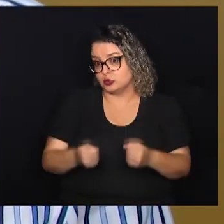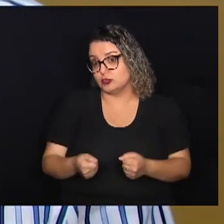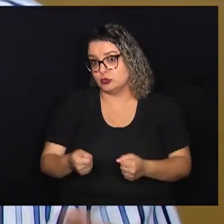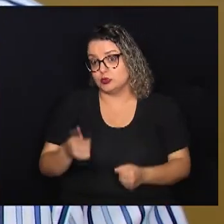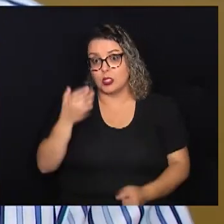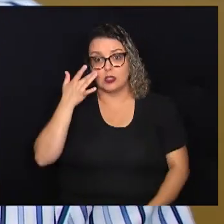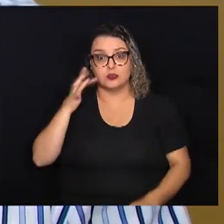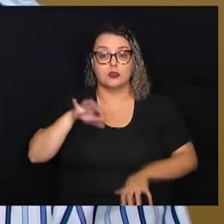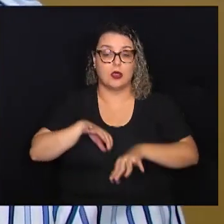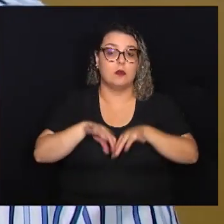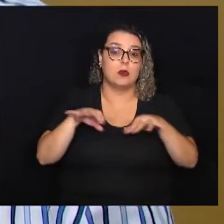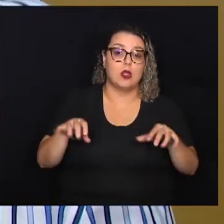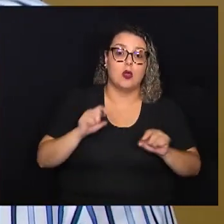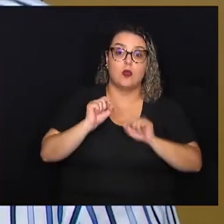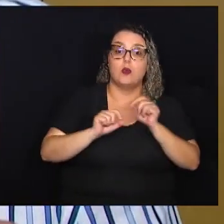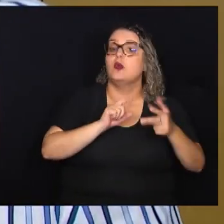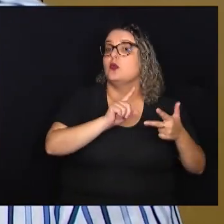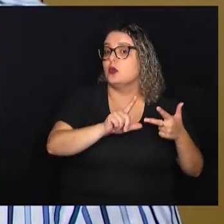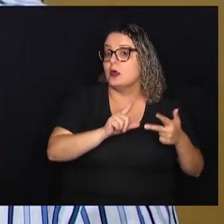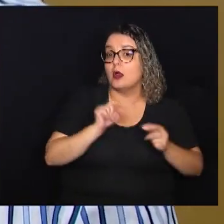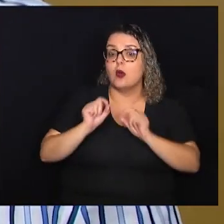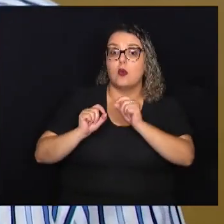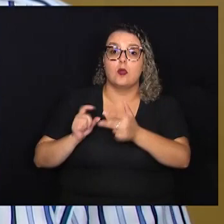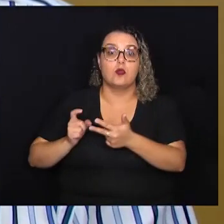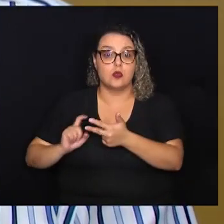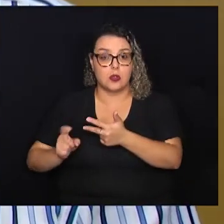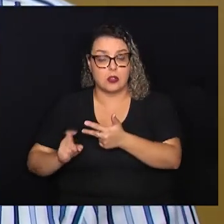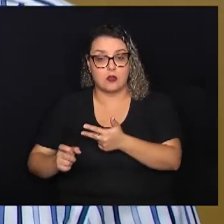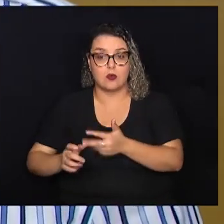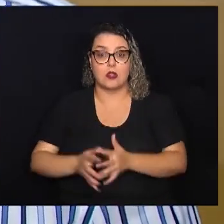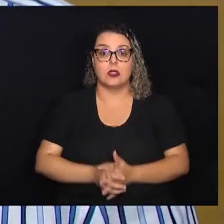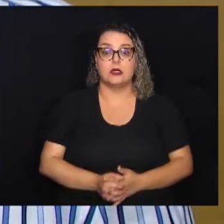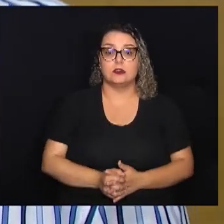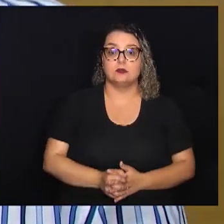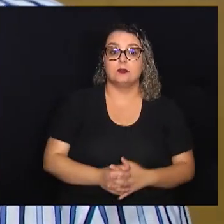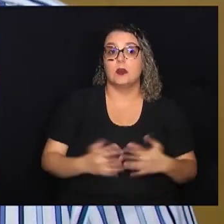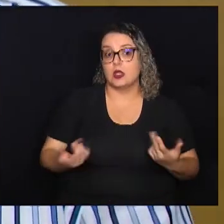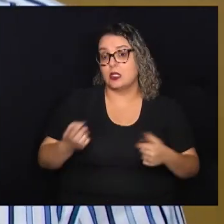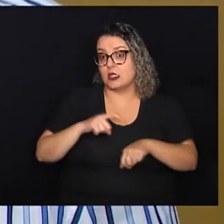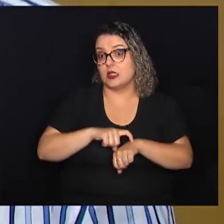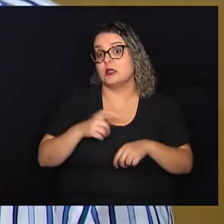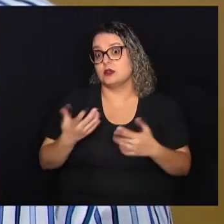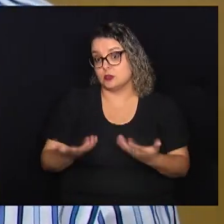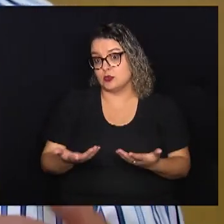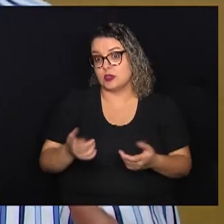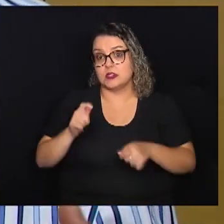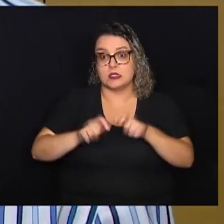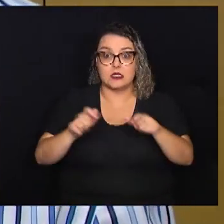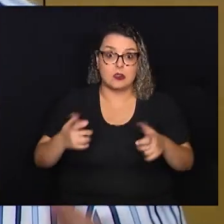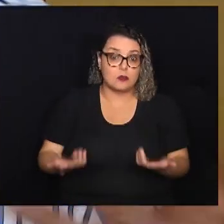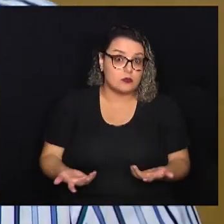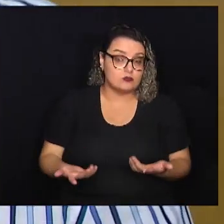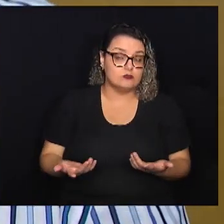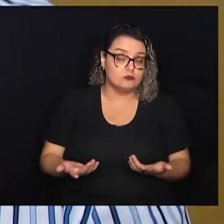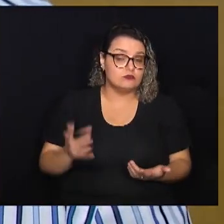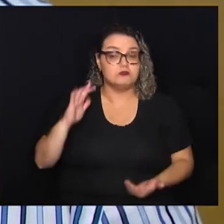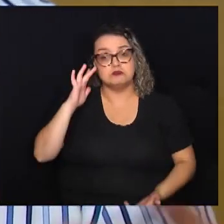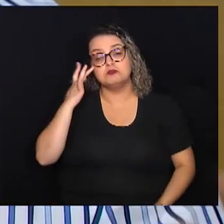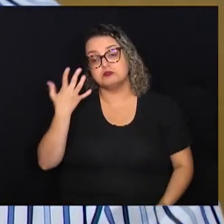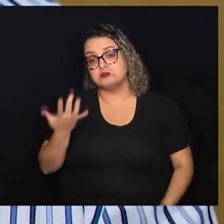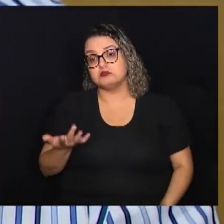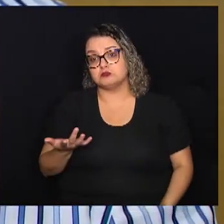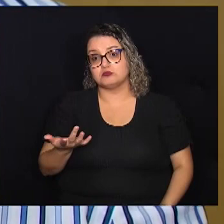sabem separar o que é o Legislativo do que é o Executivo, e, nesse momento, essas pessoas acabam achando que